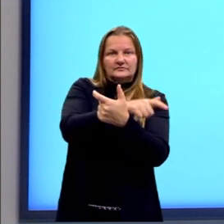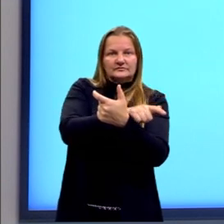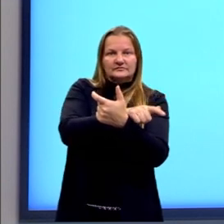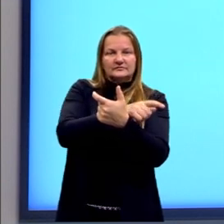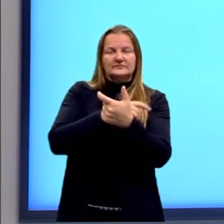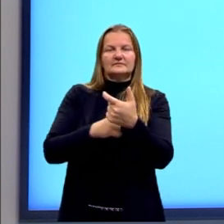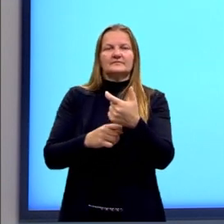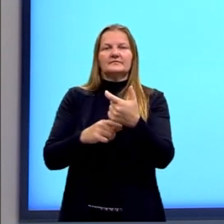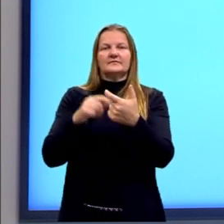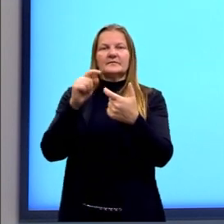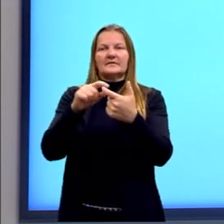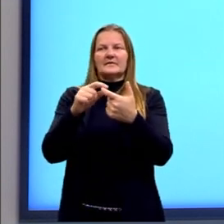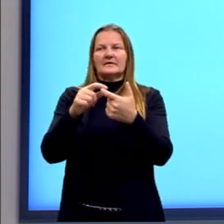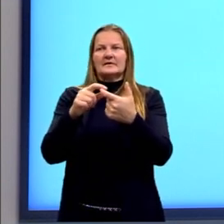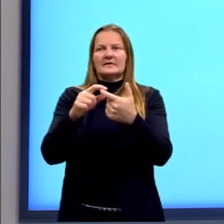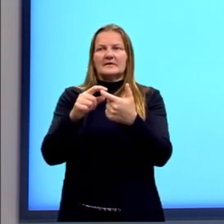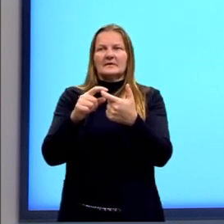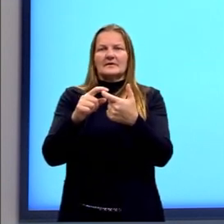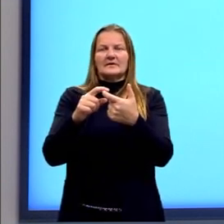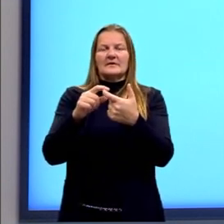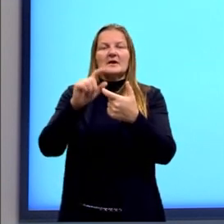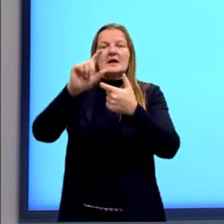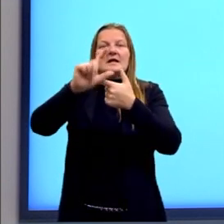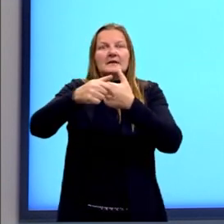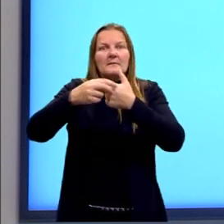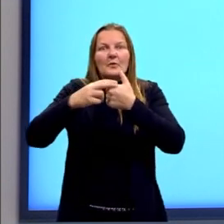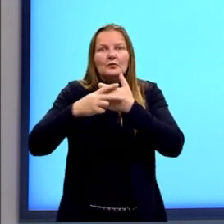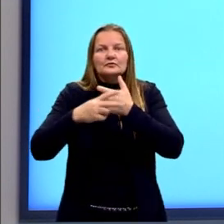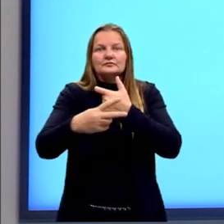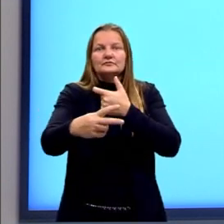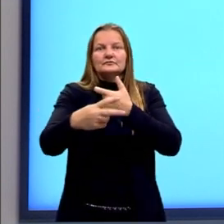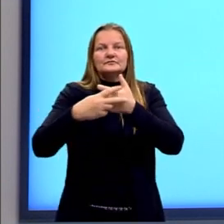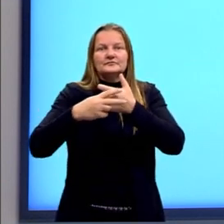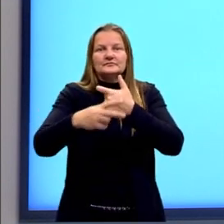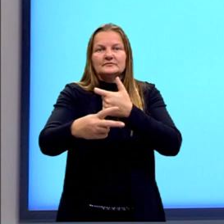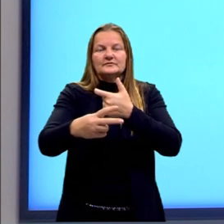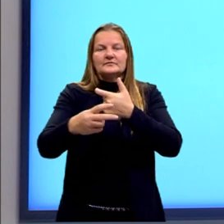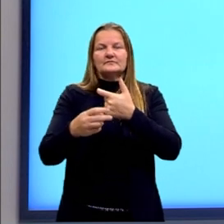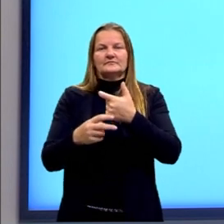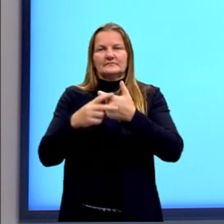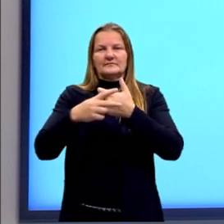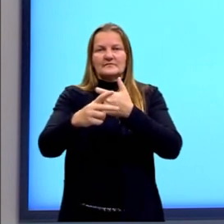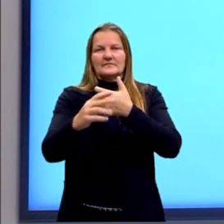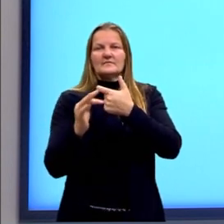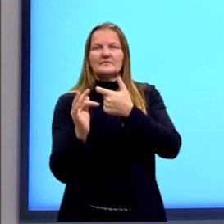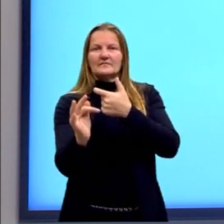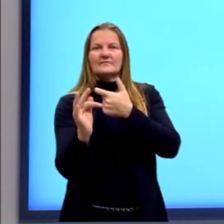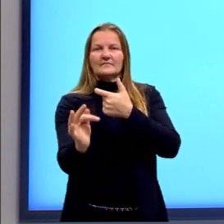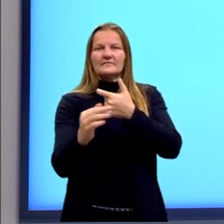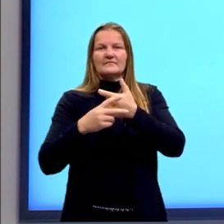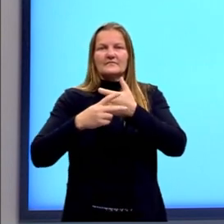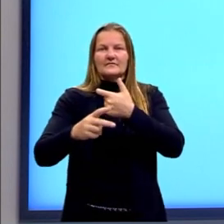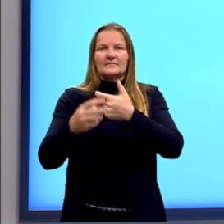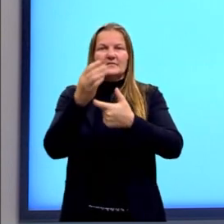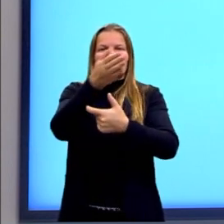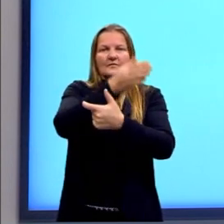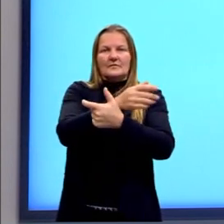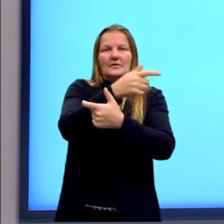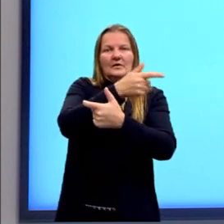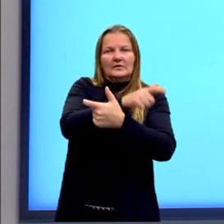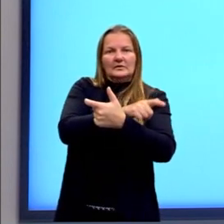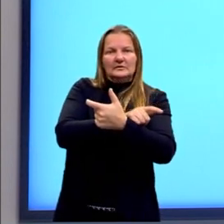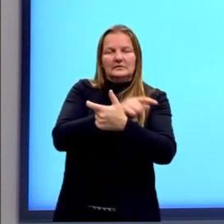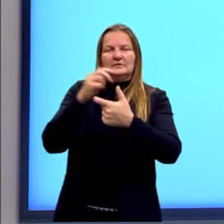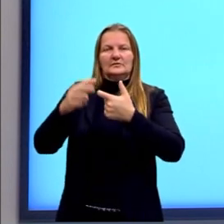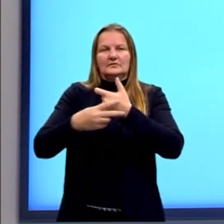dito. E a catáfora vai lá para frente do nosso texto. Então, a anáfora com essa setinha para